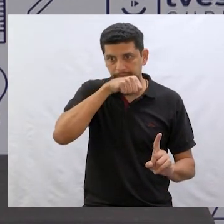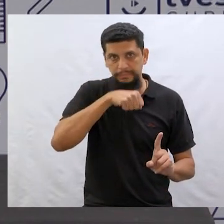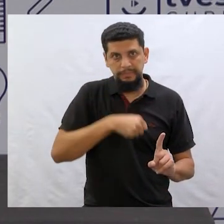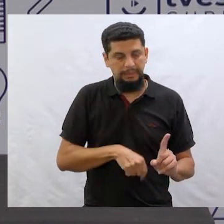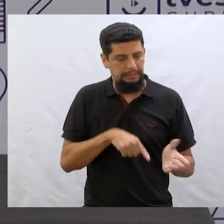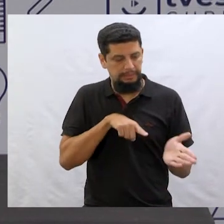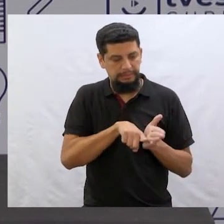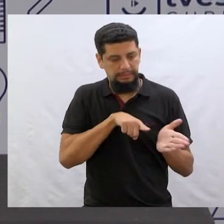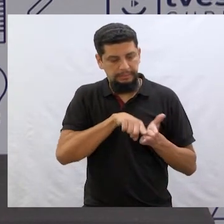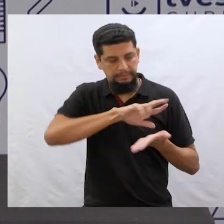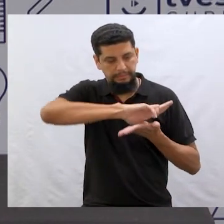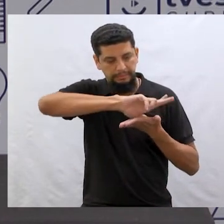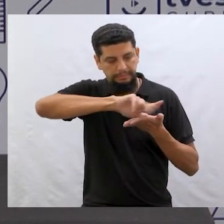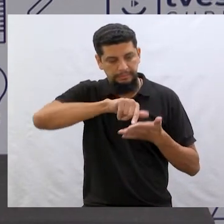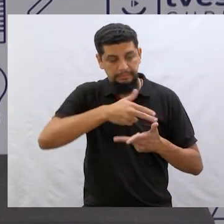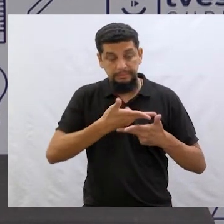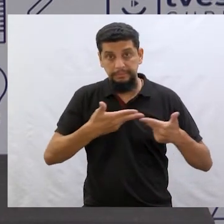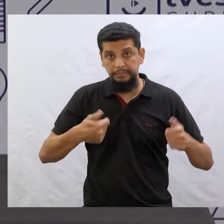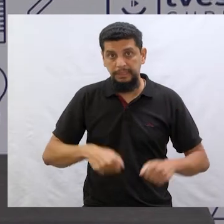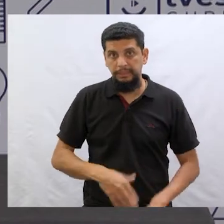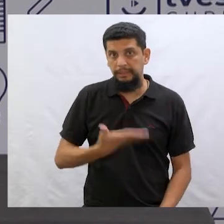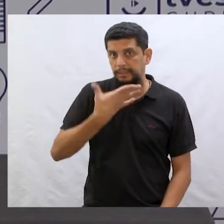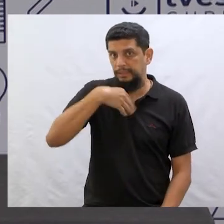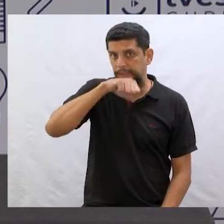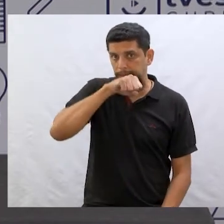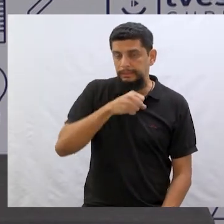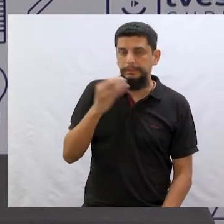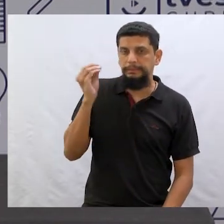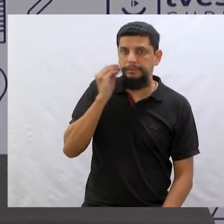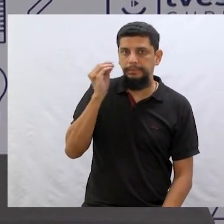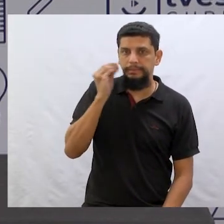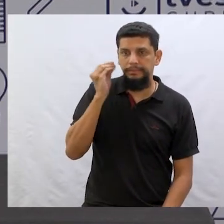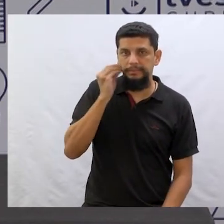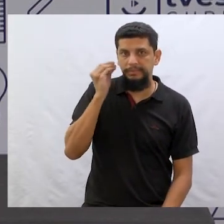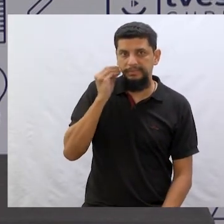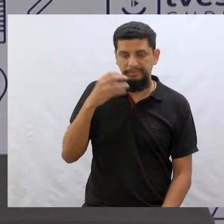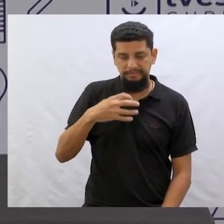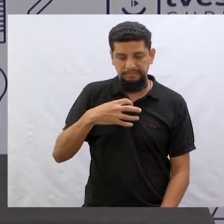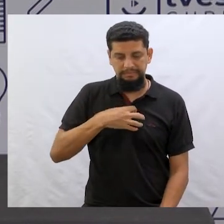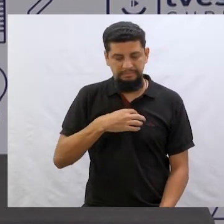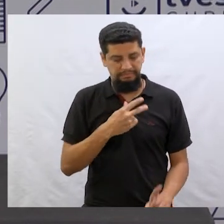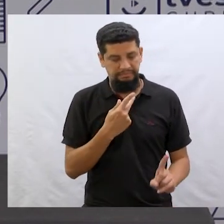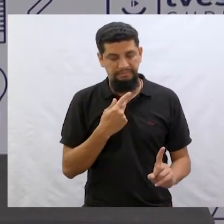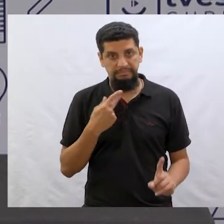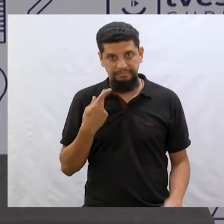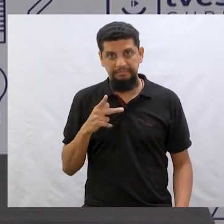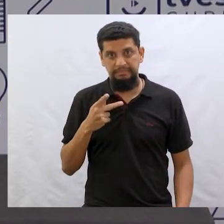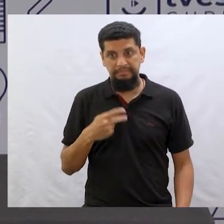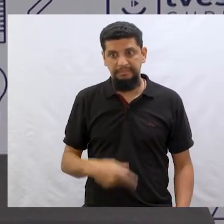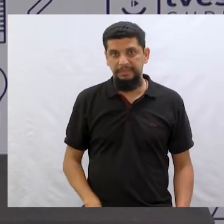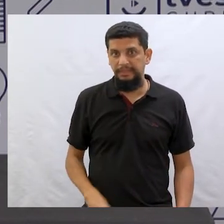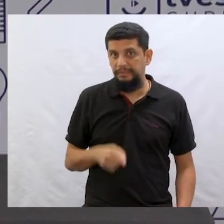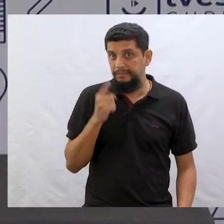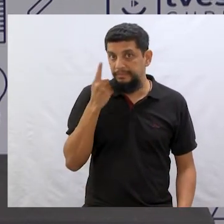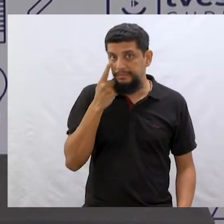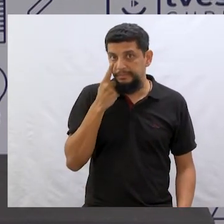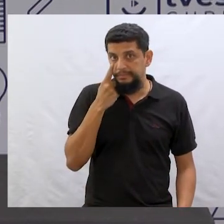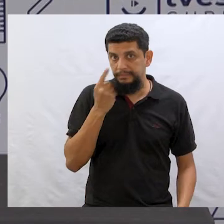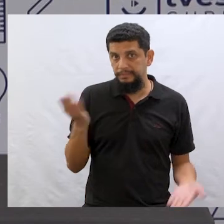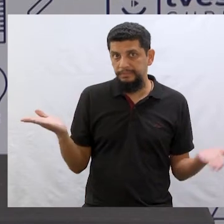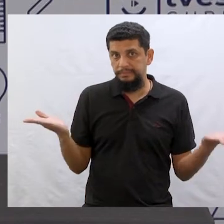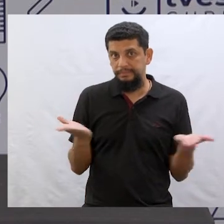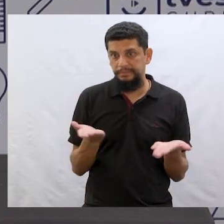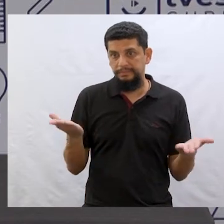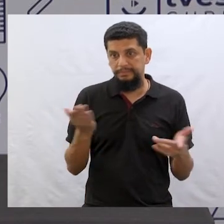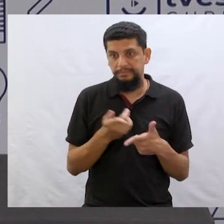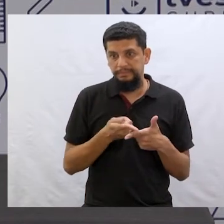dele, né? O Matheus perguntou muita coisa ali. E o pai tentou, do jeito dele, explicar um pouquinho. Você